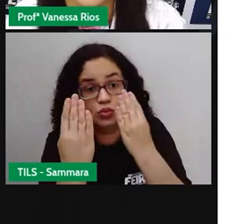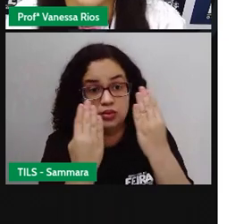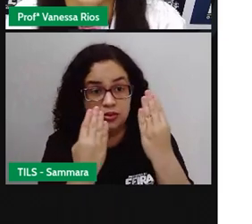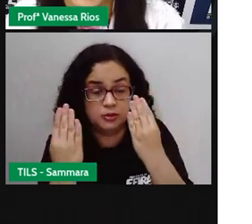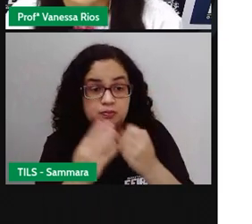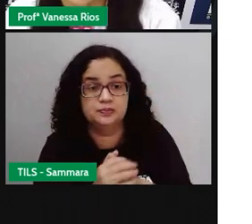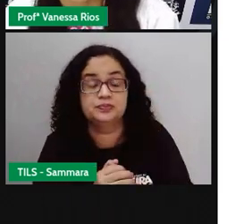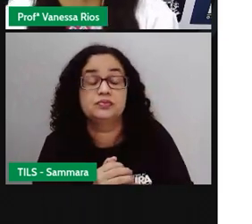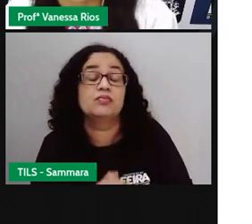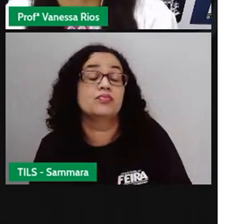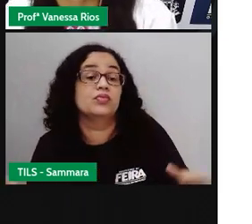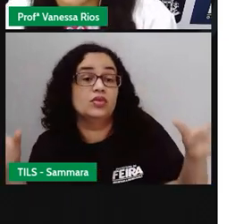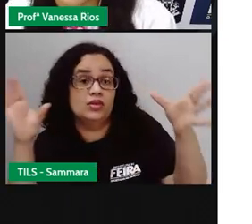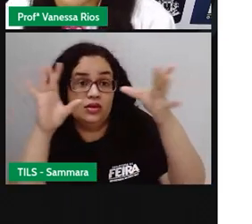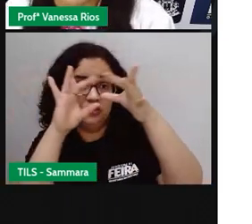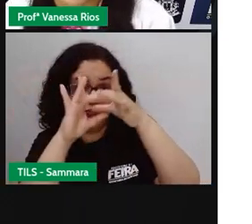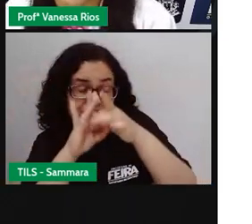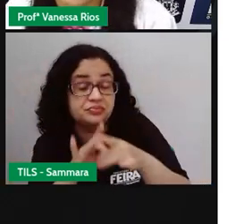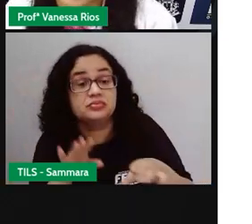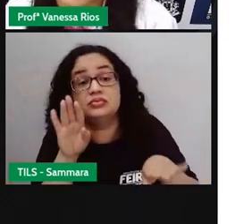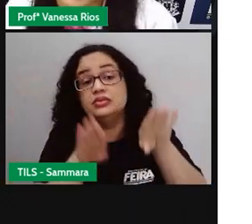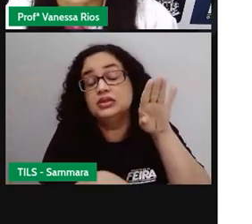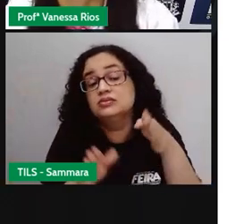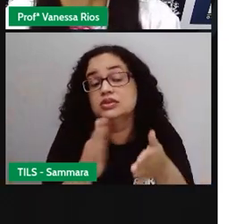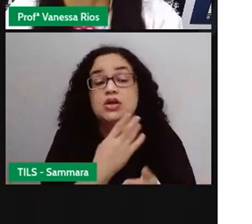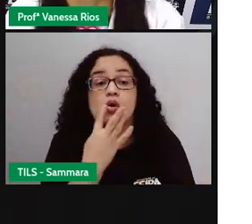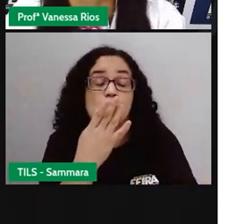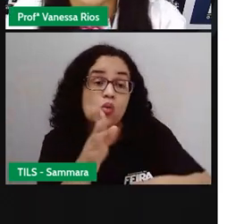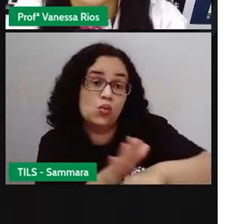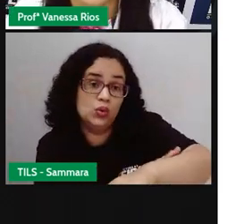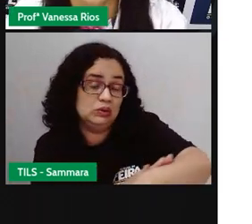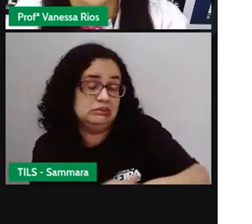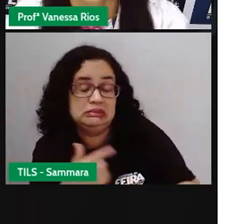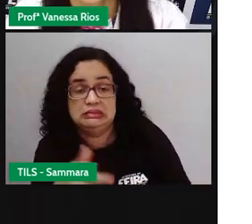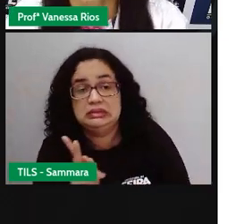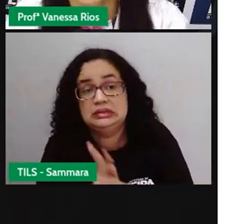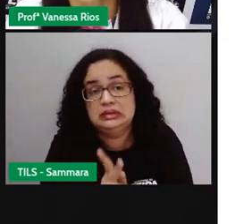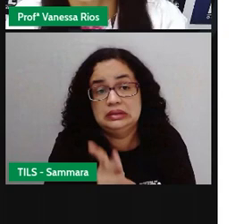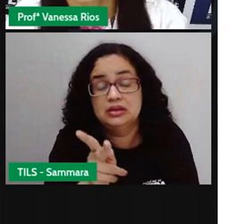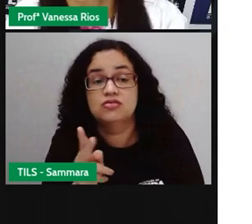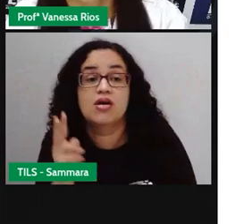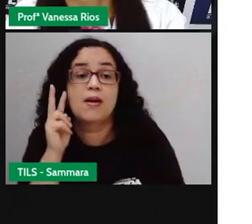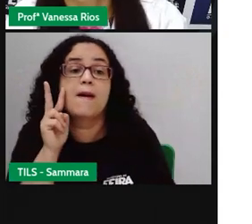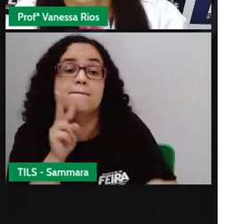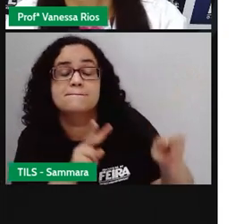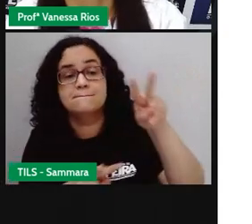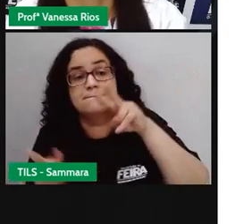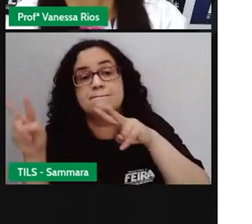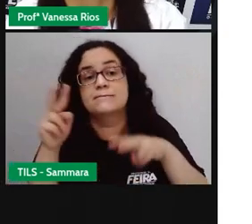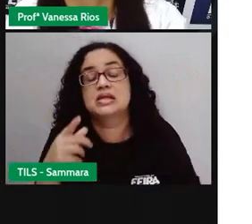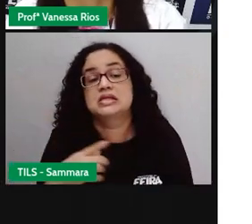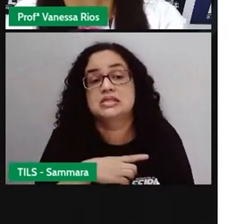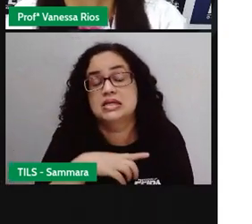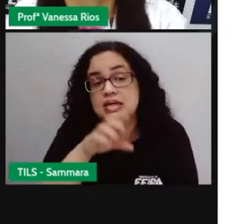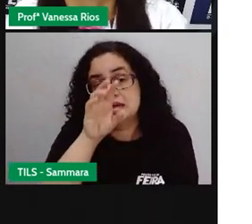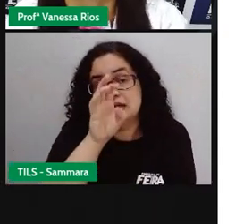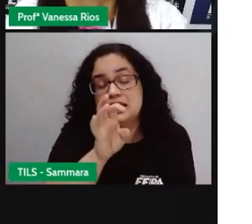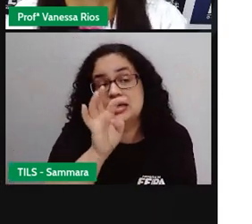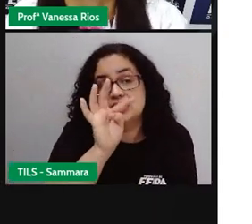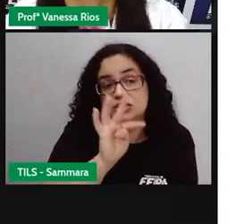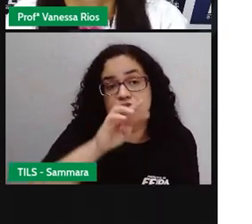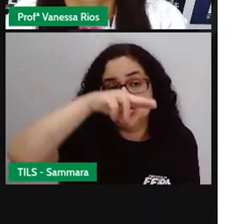associado às vezes à cor da pele ou nem sempre. A gente vai observar aí que as etnias,